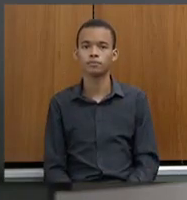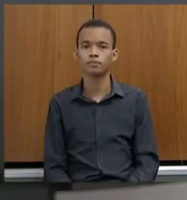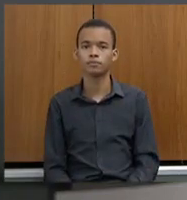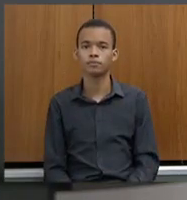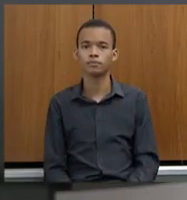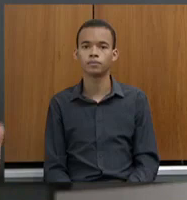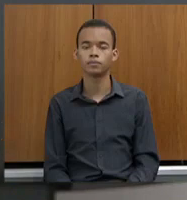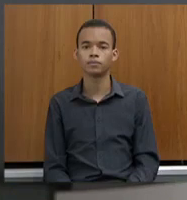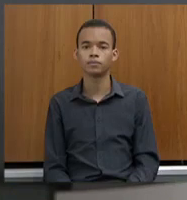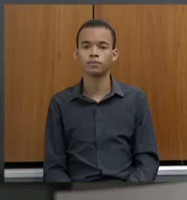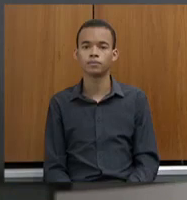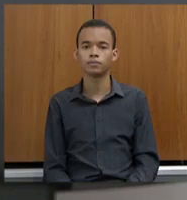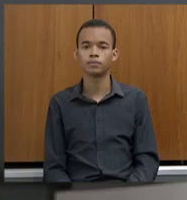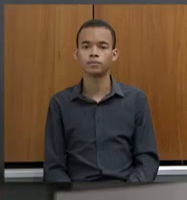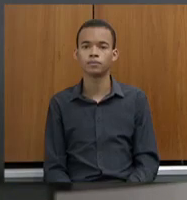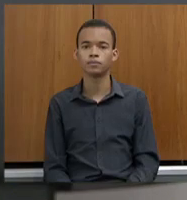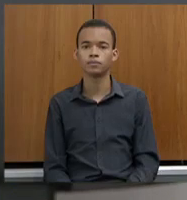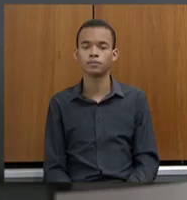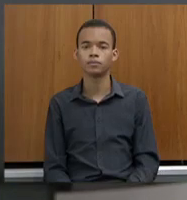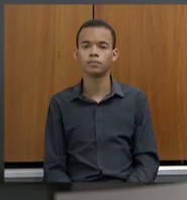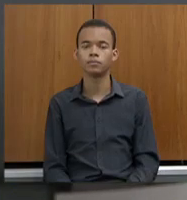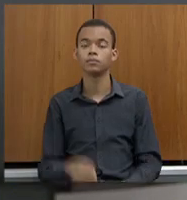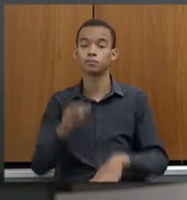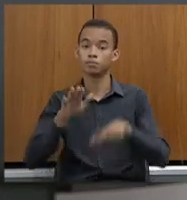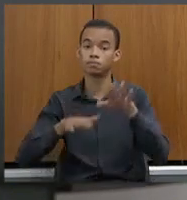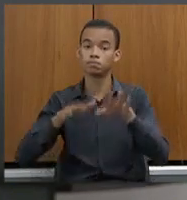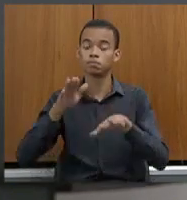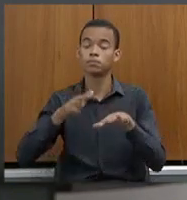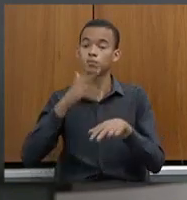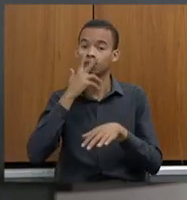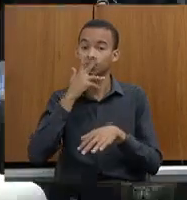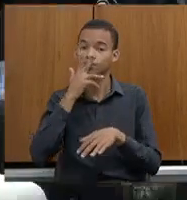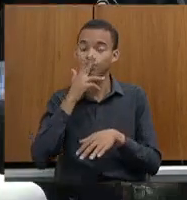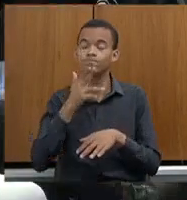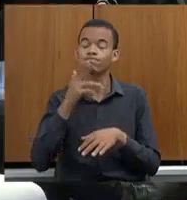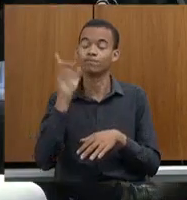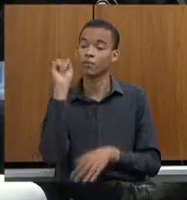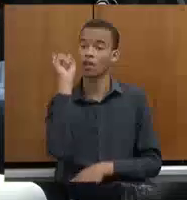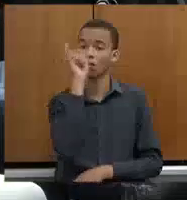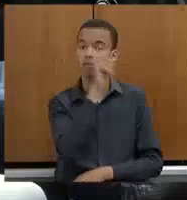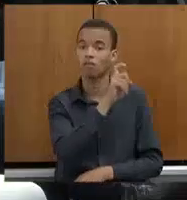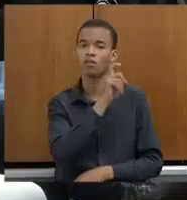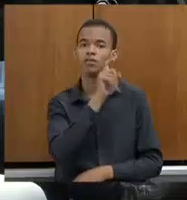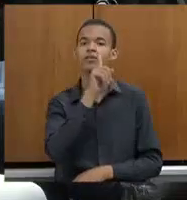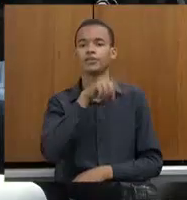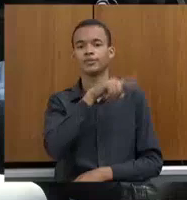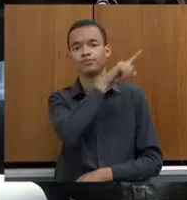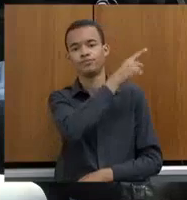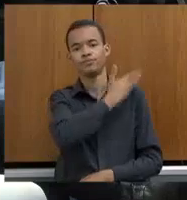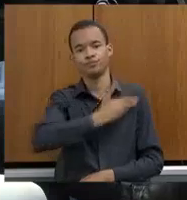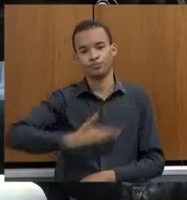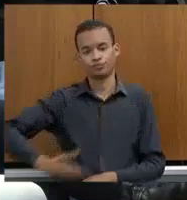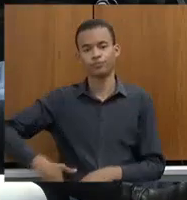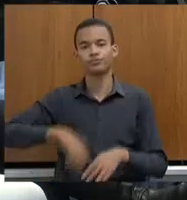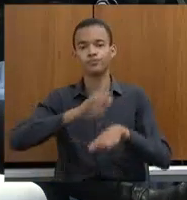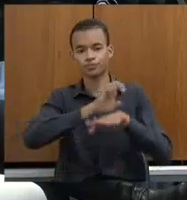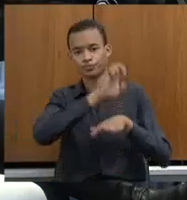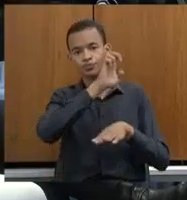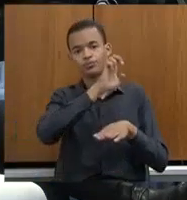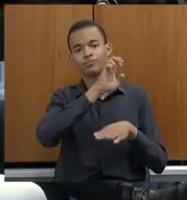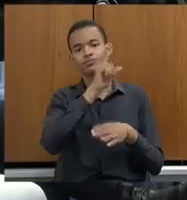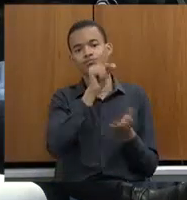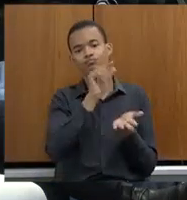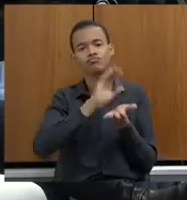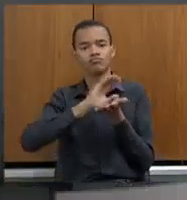a grande parte, a maioria absoluta dos casos é a falta de recursos por parte do governo do Estado. Em alguns momentos, também, nós